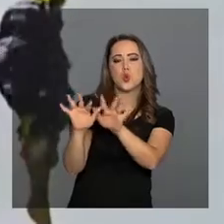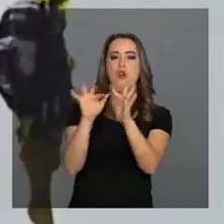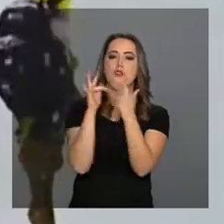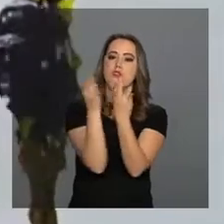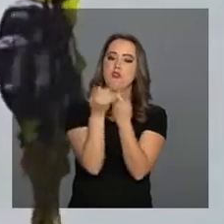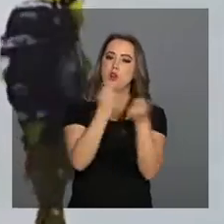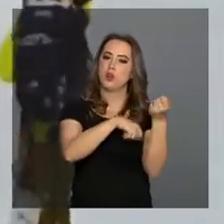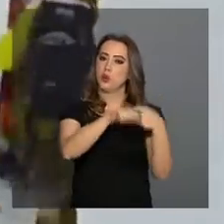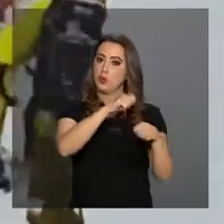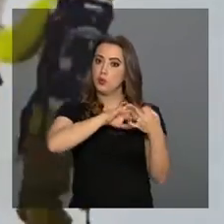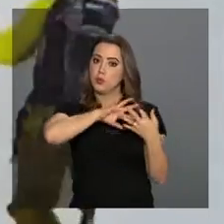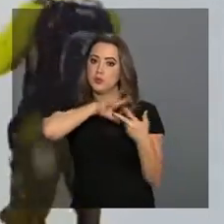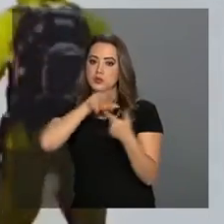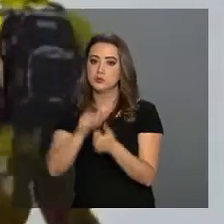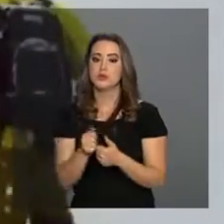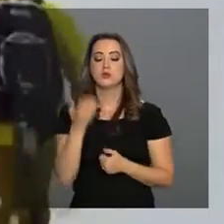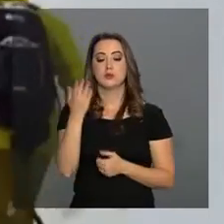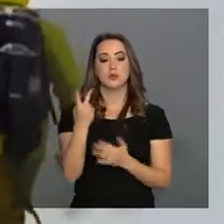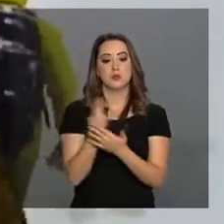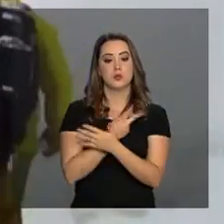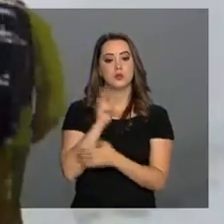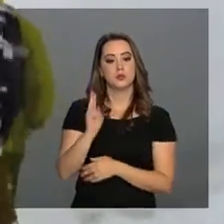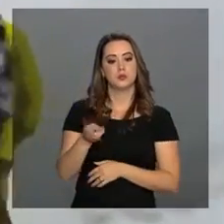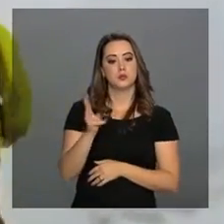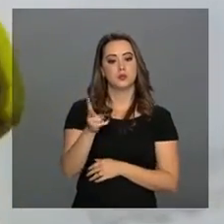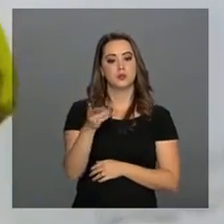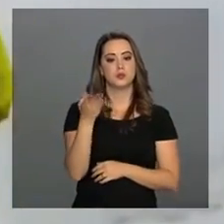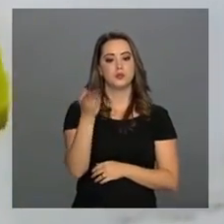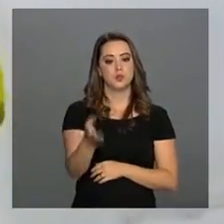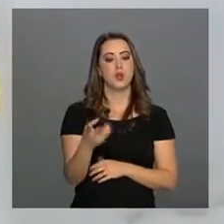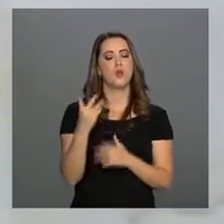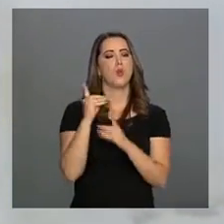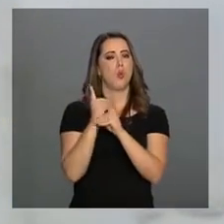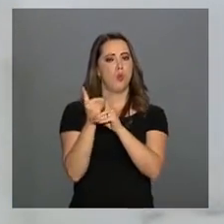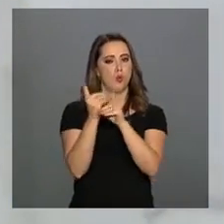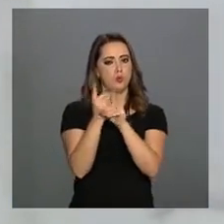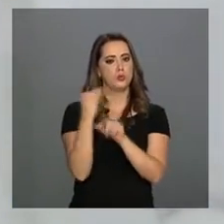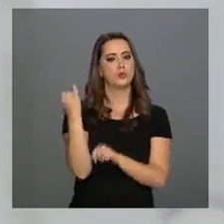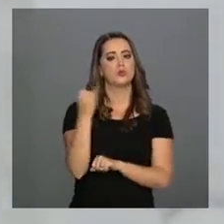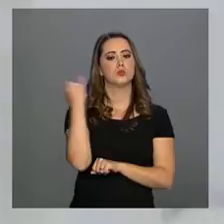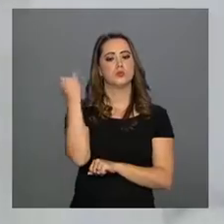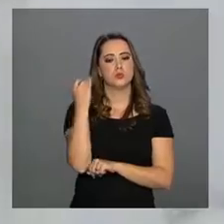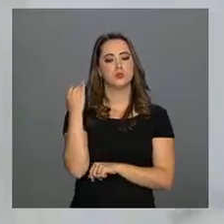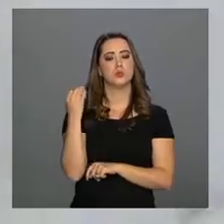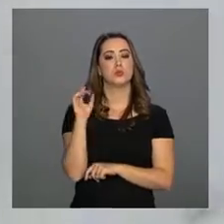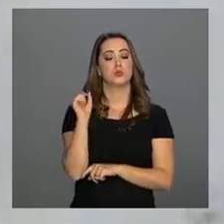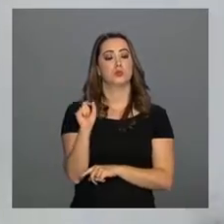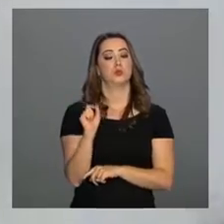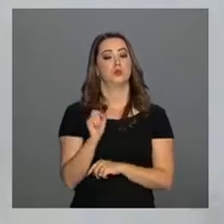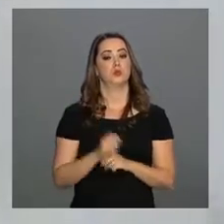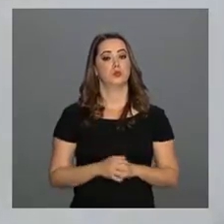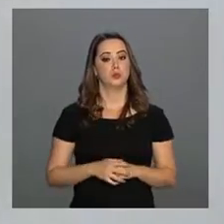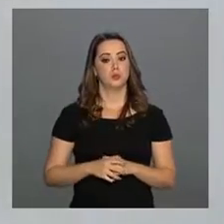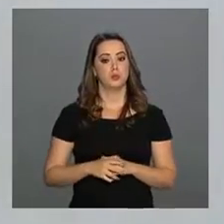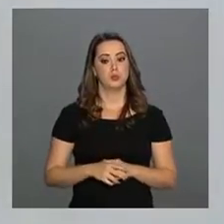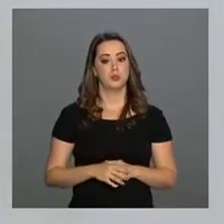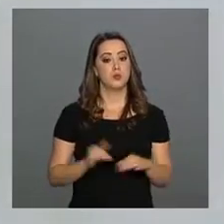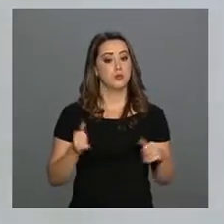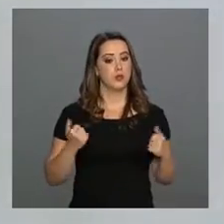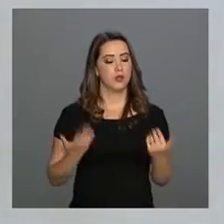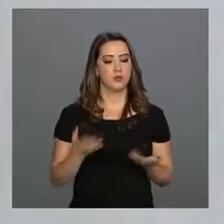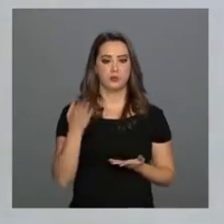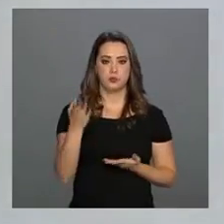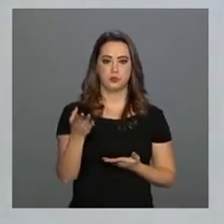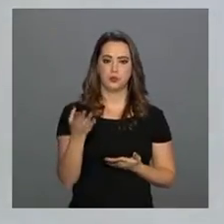encontro internacional, que como a gente já apontou aqui, é um encontro de extrema relevância. Então,